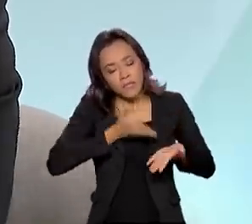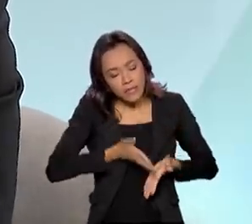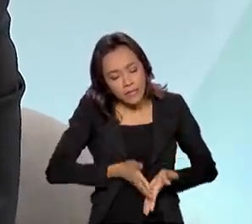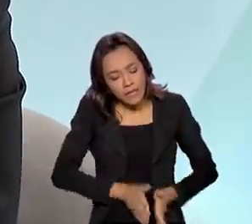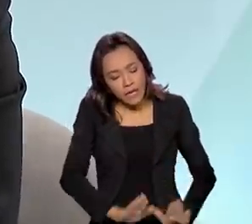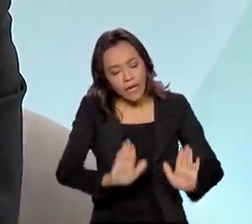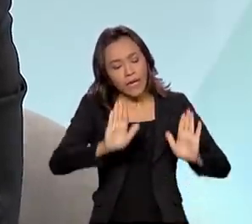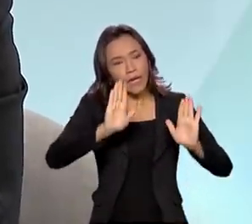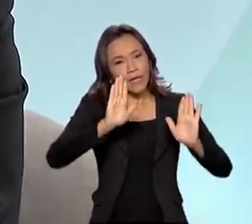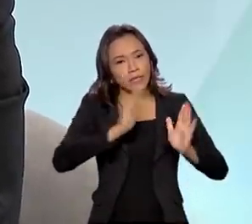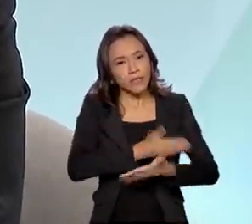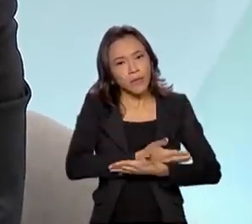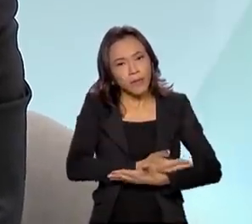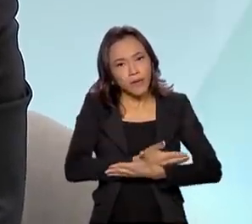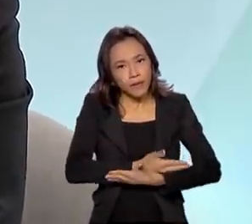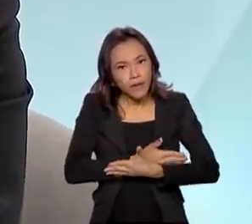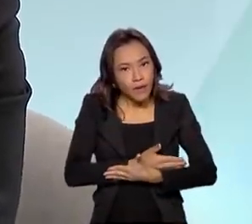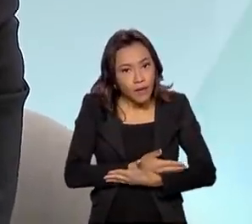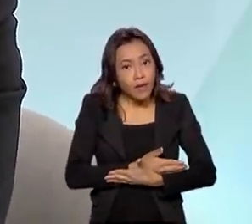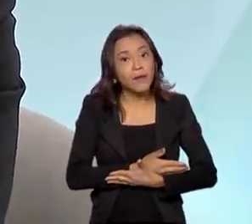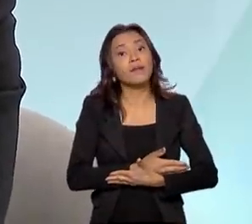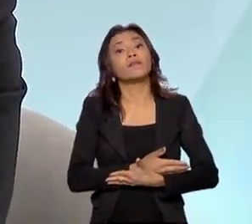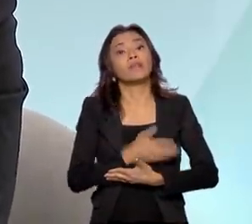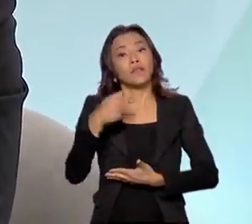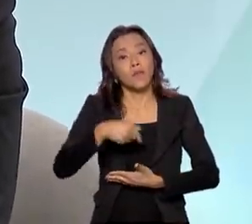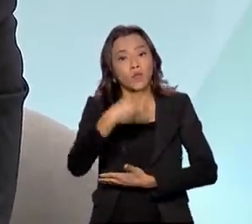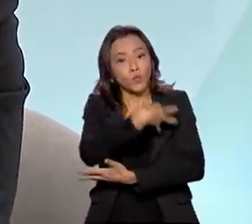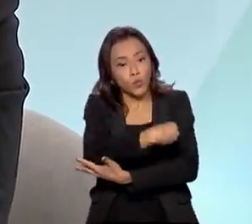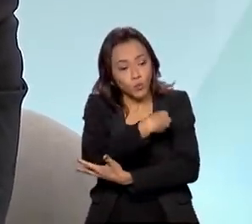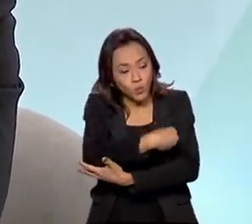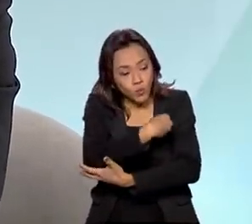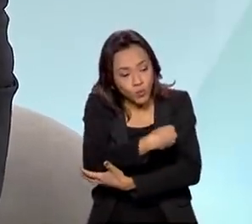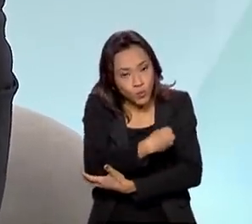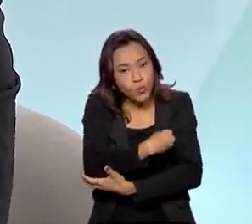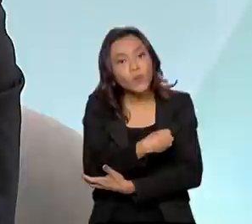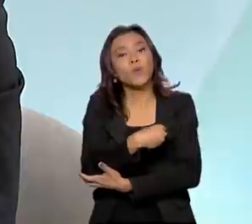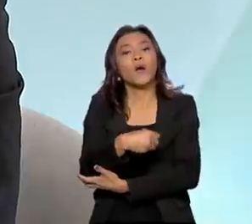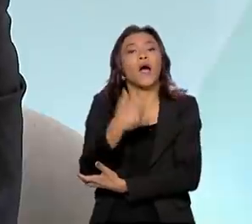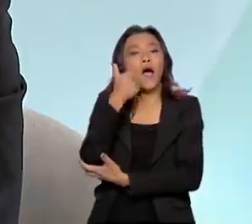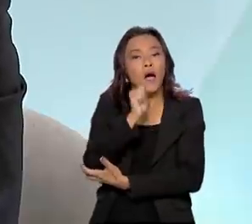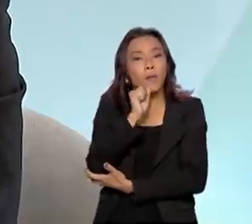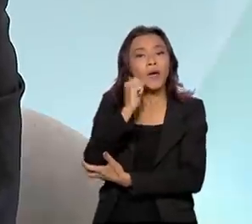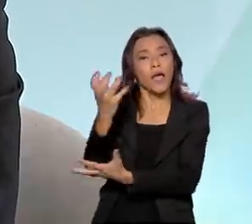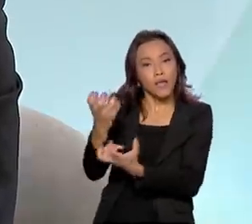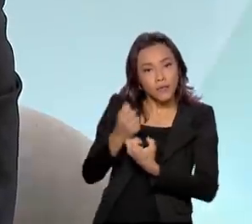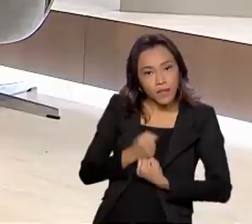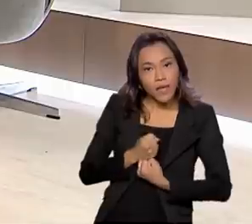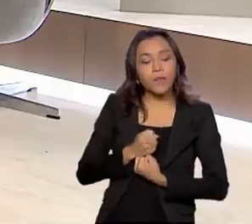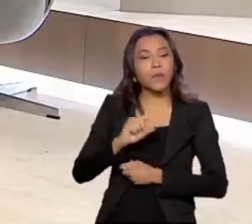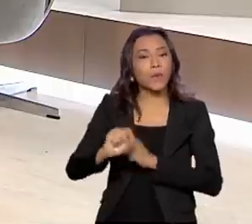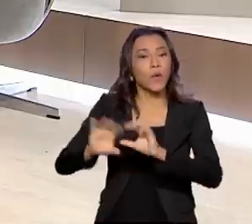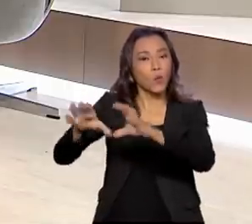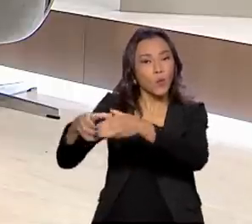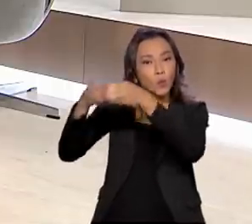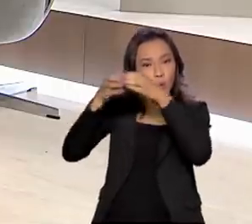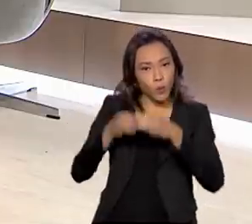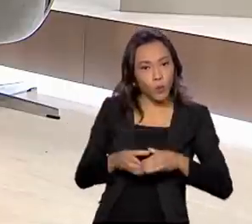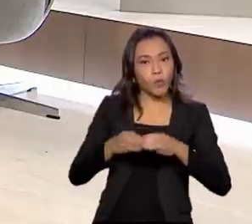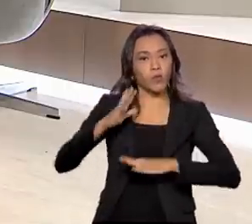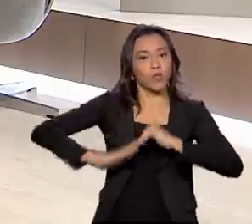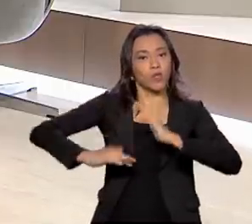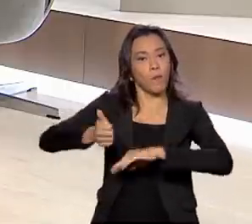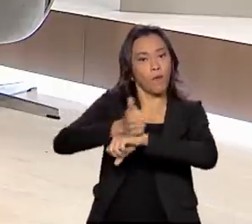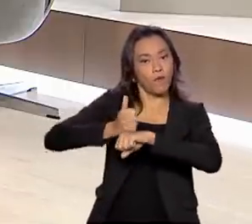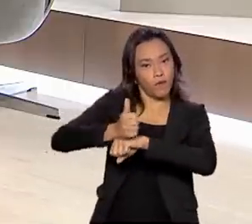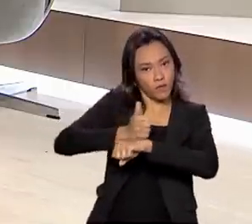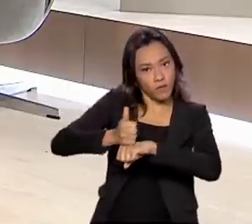mãe tem aquela criança, e no período de alimentação, ela recebe com equipes integradas na